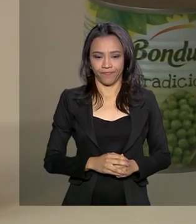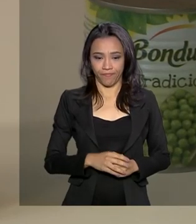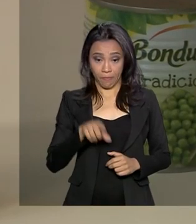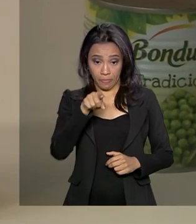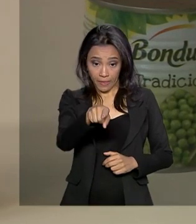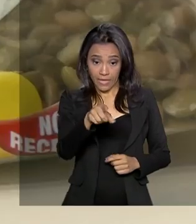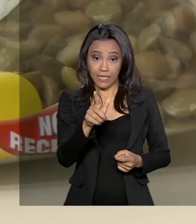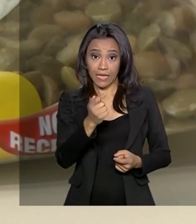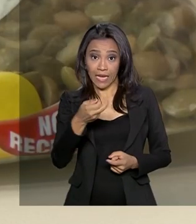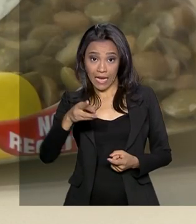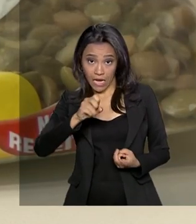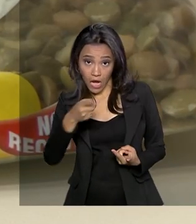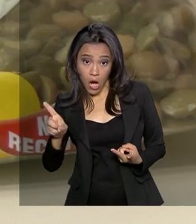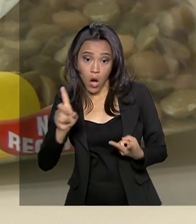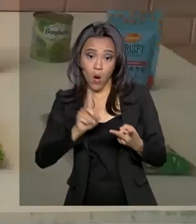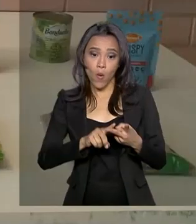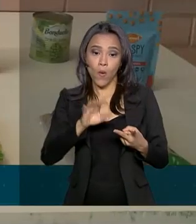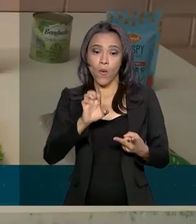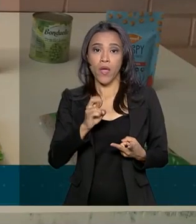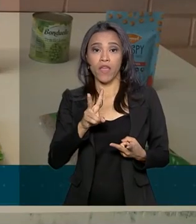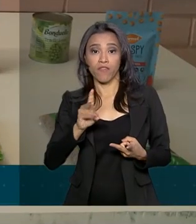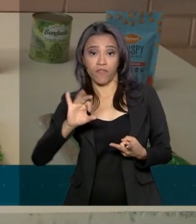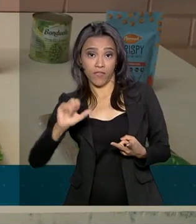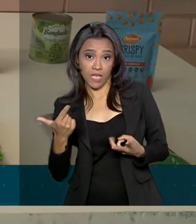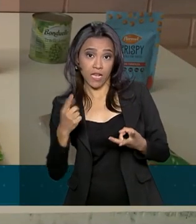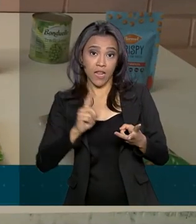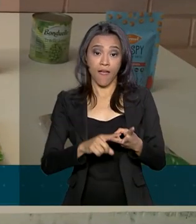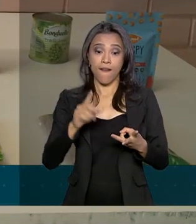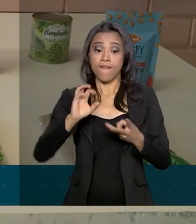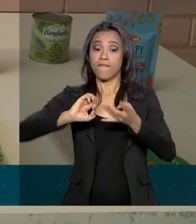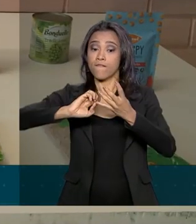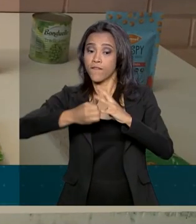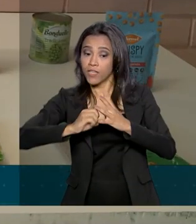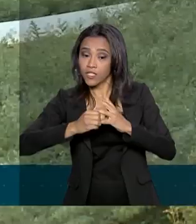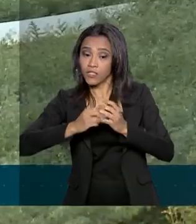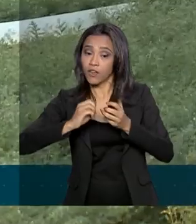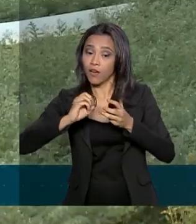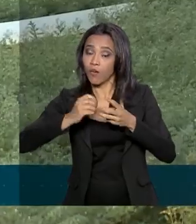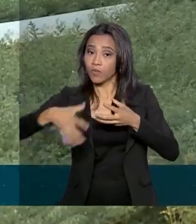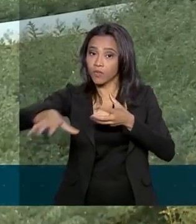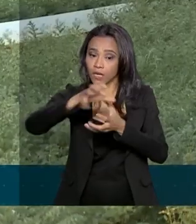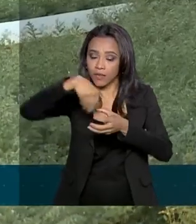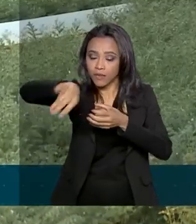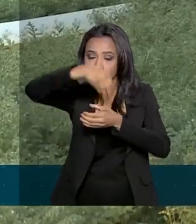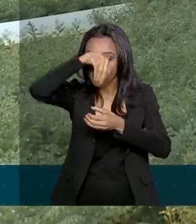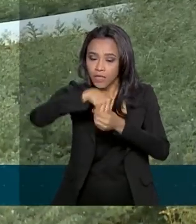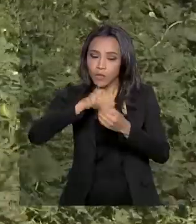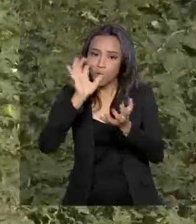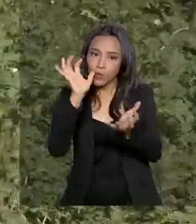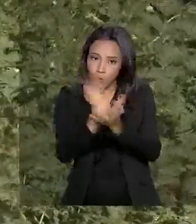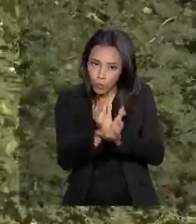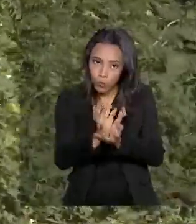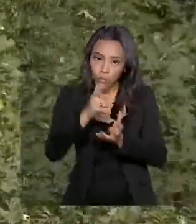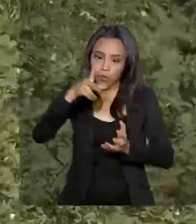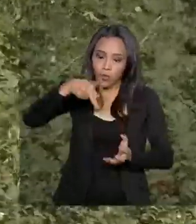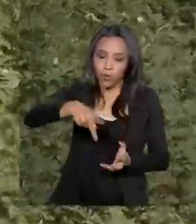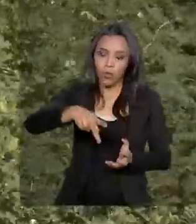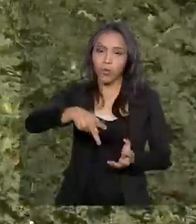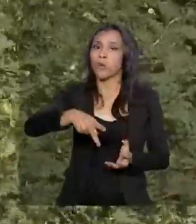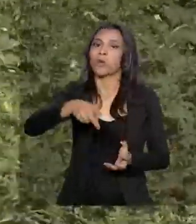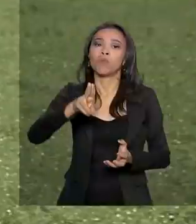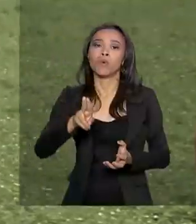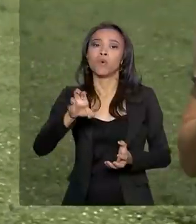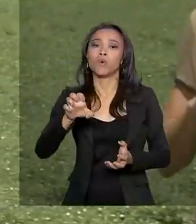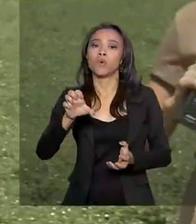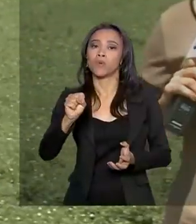Grão-de-bico, ervilha, lentilha e feijões são pulses, palavra derivada do latim que significa sopa